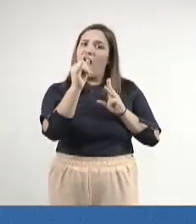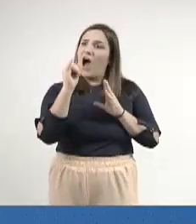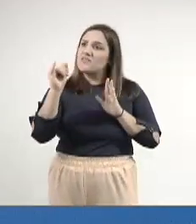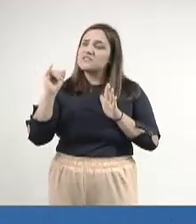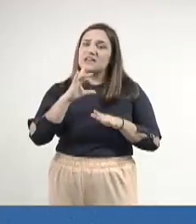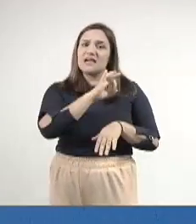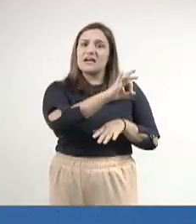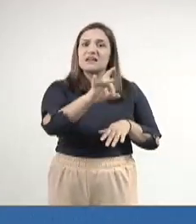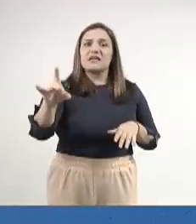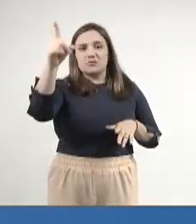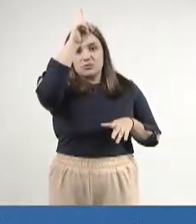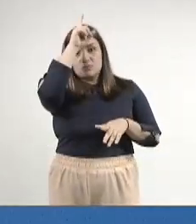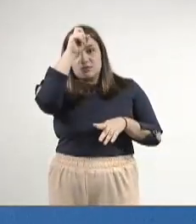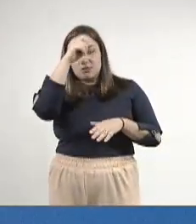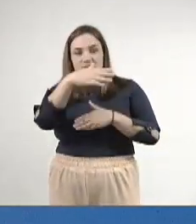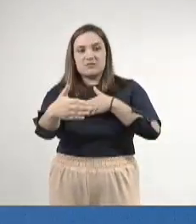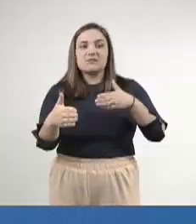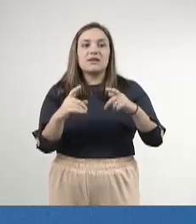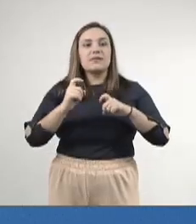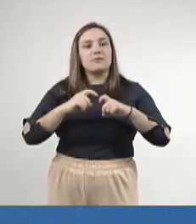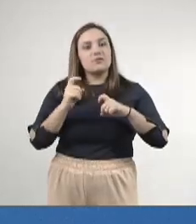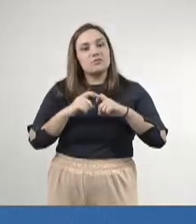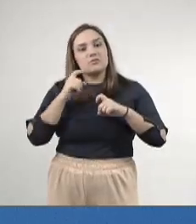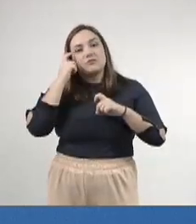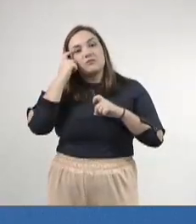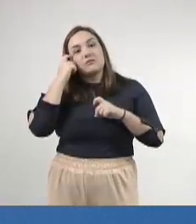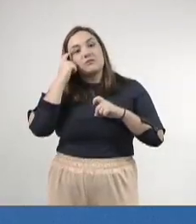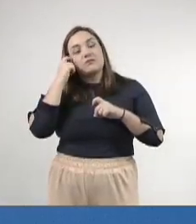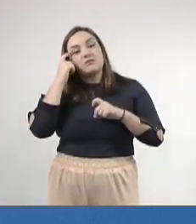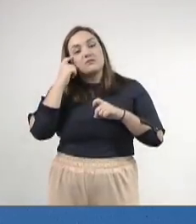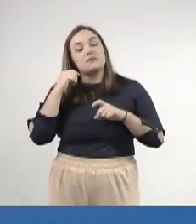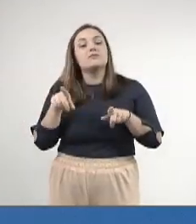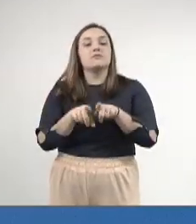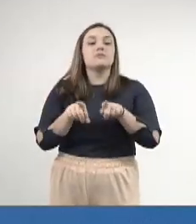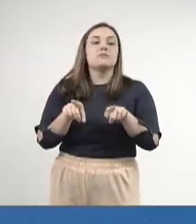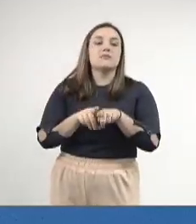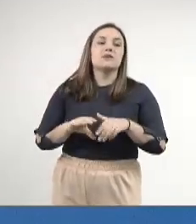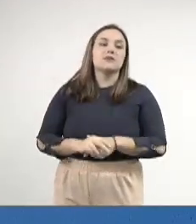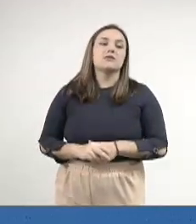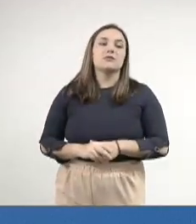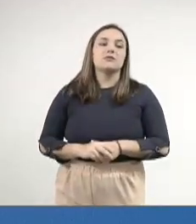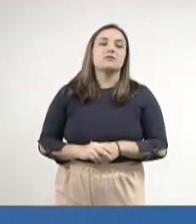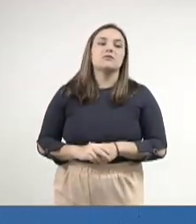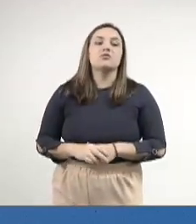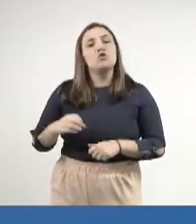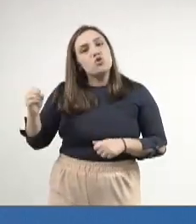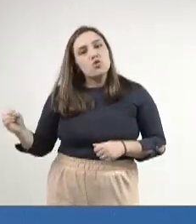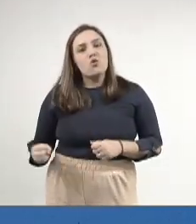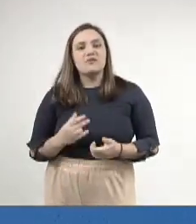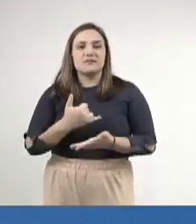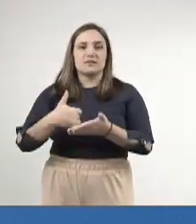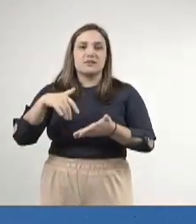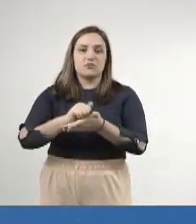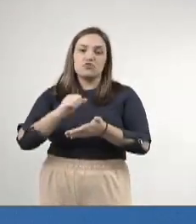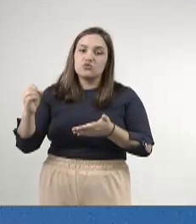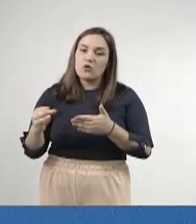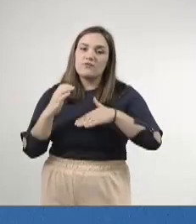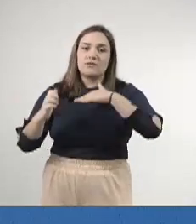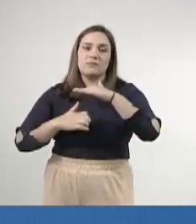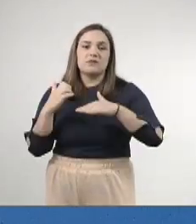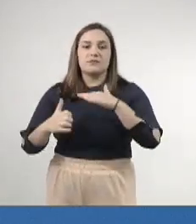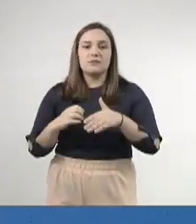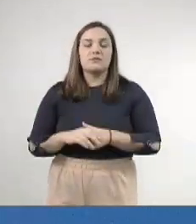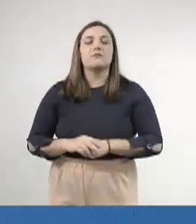hospitais, clínicas, laboratórios, médicos e assemelhados, bem como sobre novos credenciamentos a partir da expedição do último